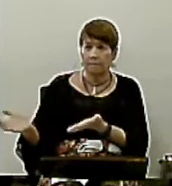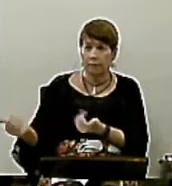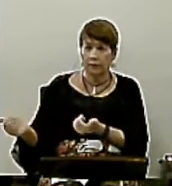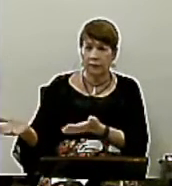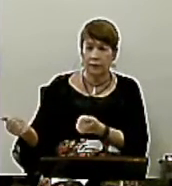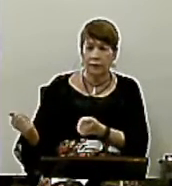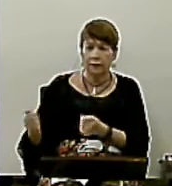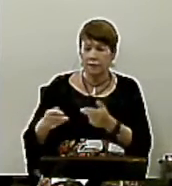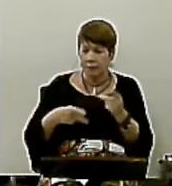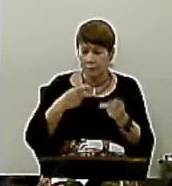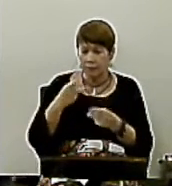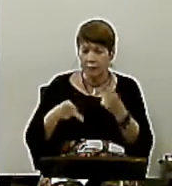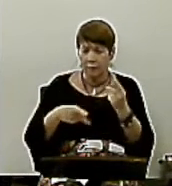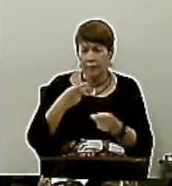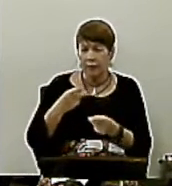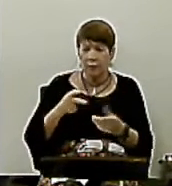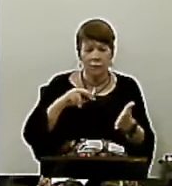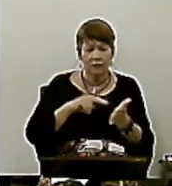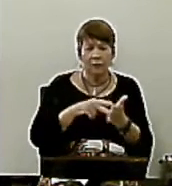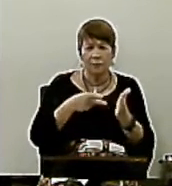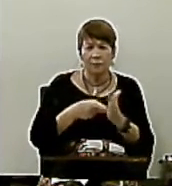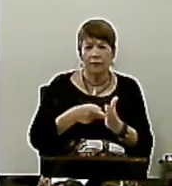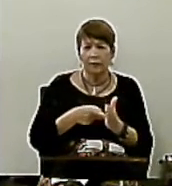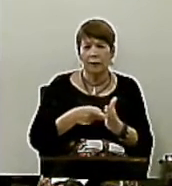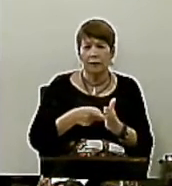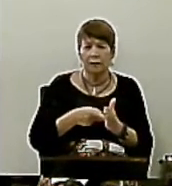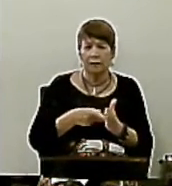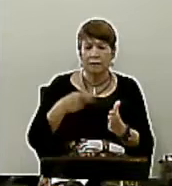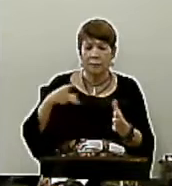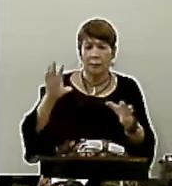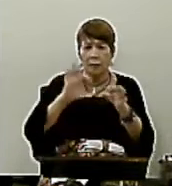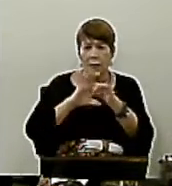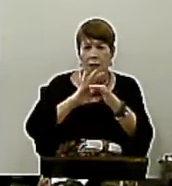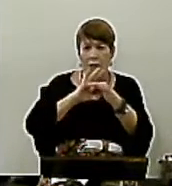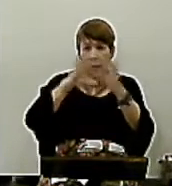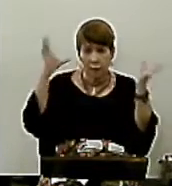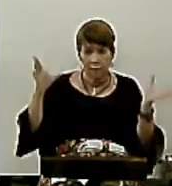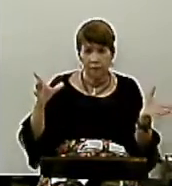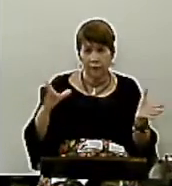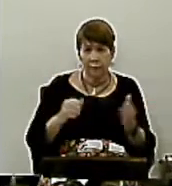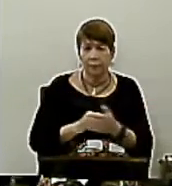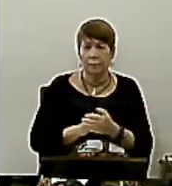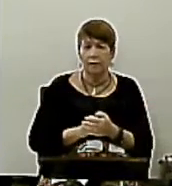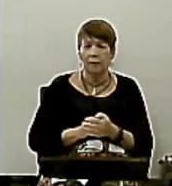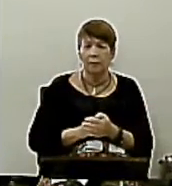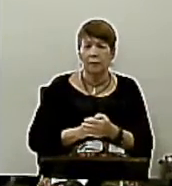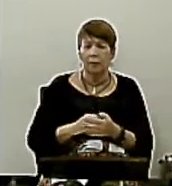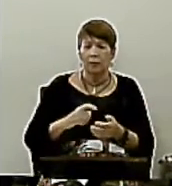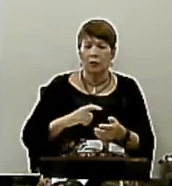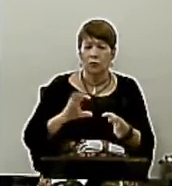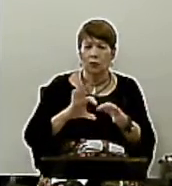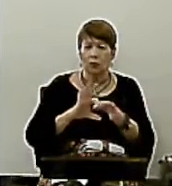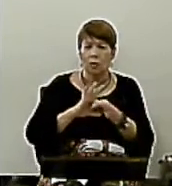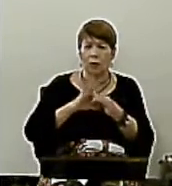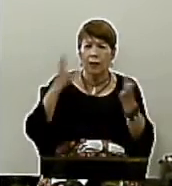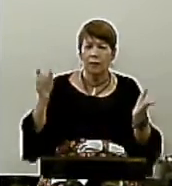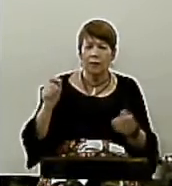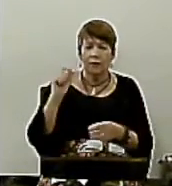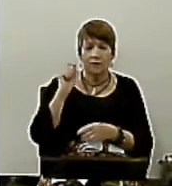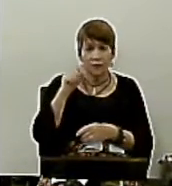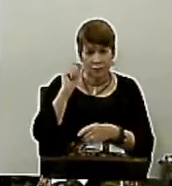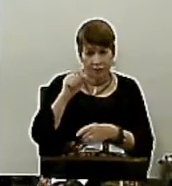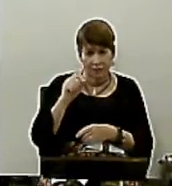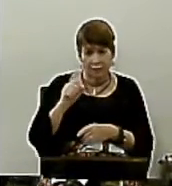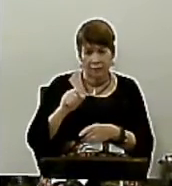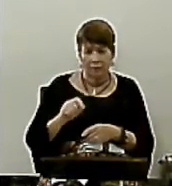Como que eu posso exercer a minha liberdade? Do que realmente eu estou livre e o que realmente eu posso fazer